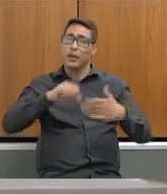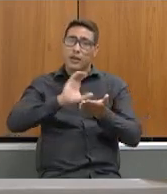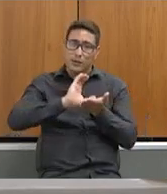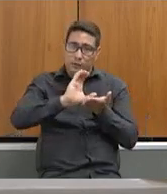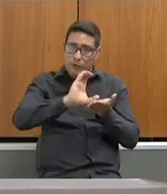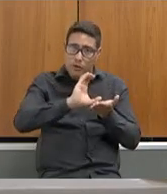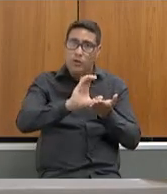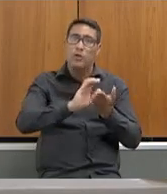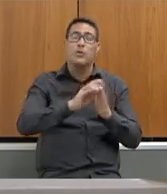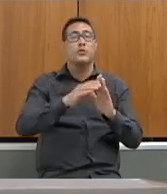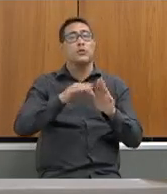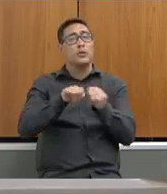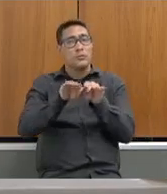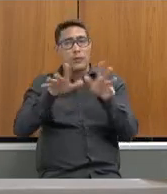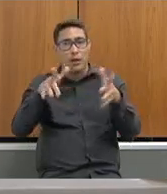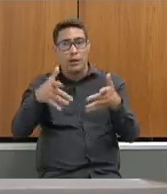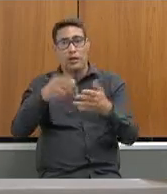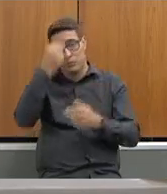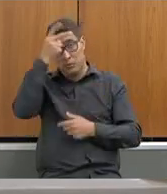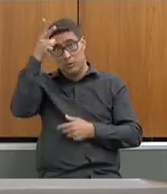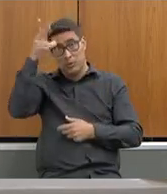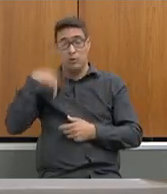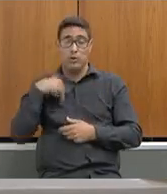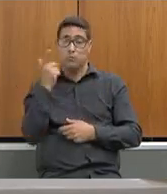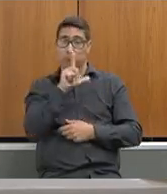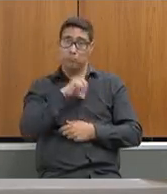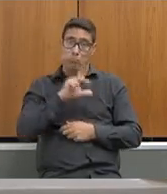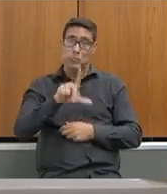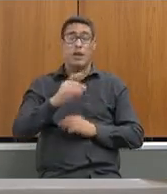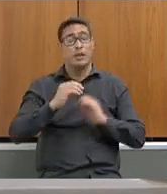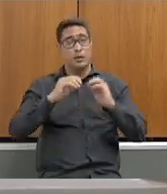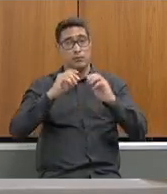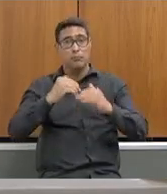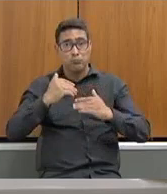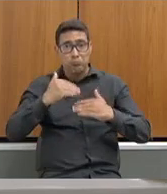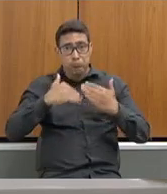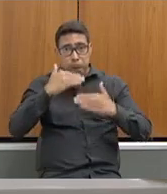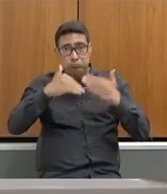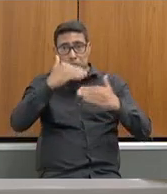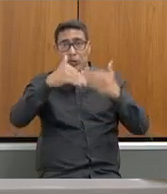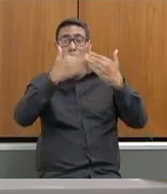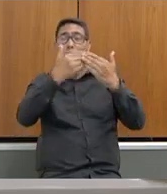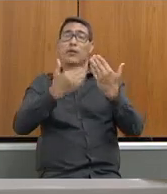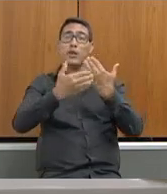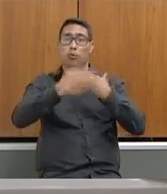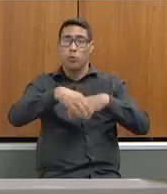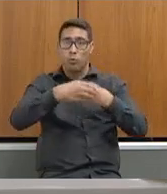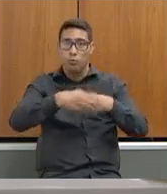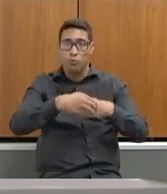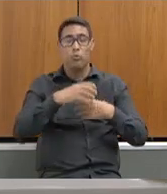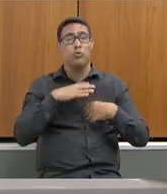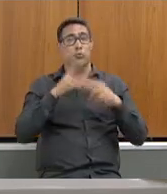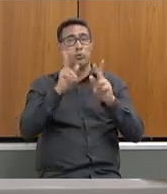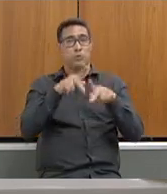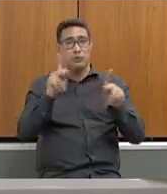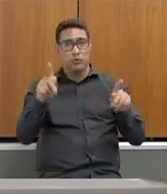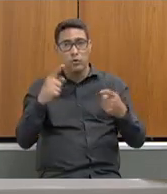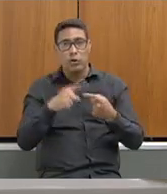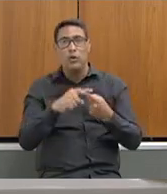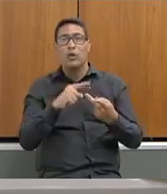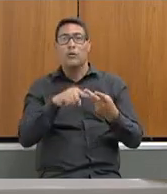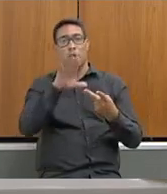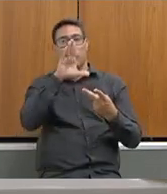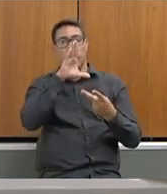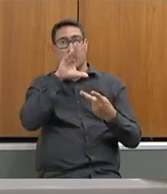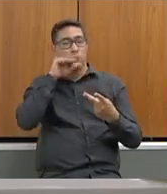municipal para que ela possa crescer e promover concursos para os professores, para os serviçais. Nós não